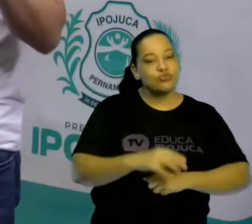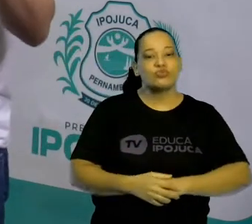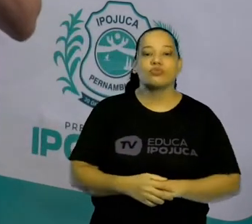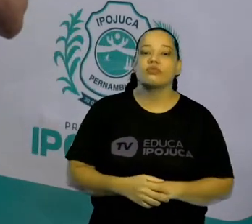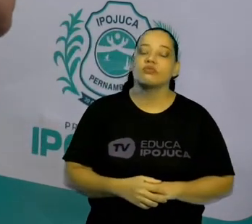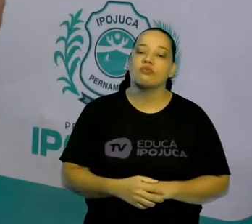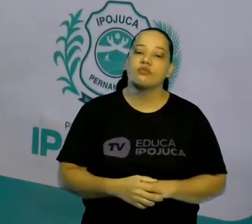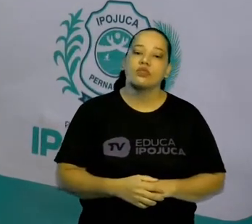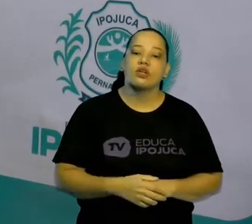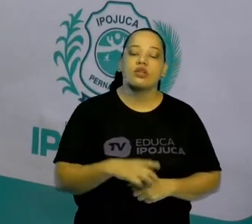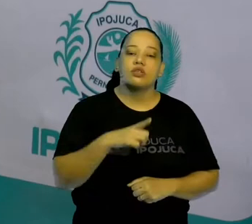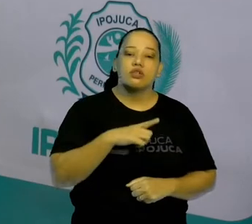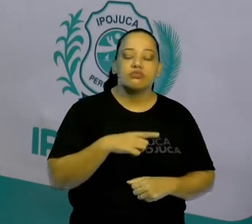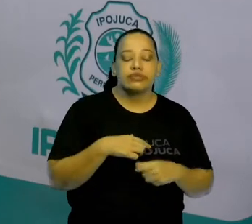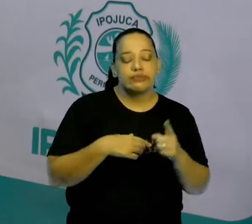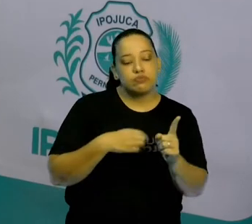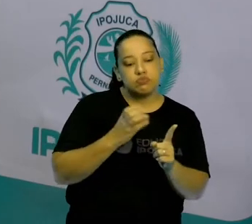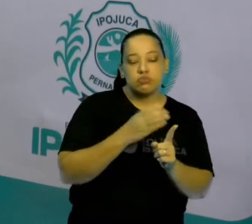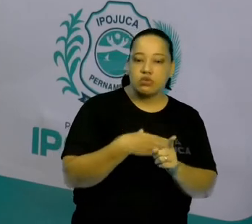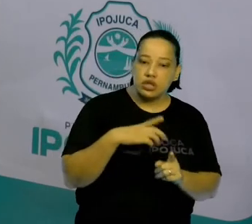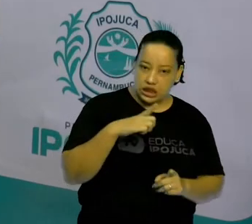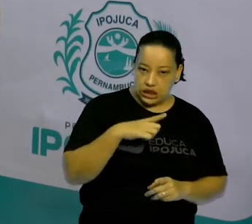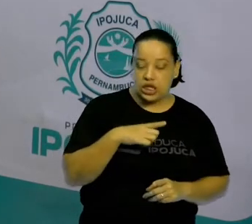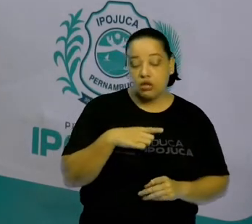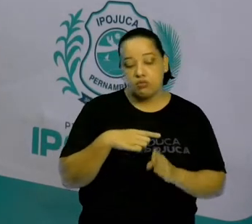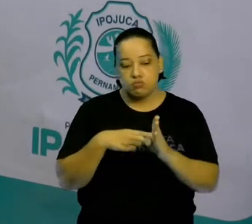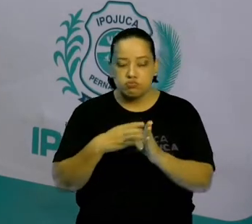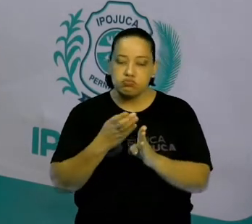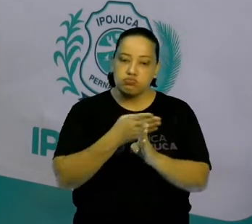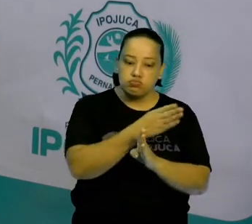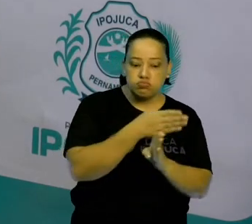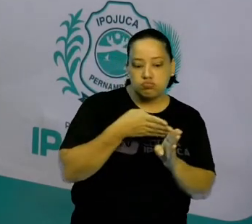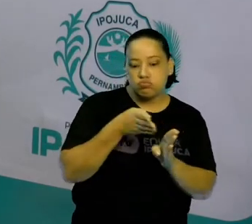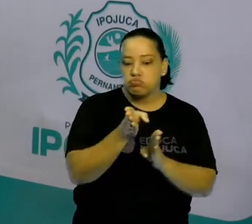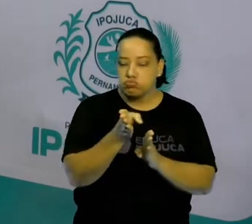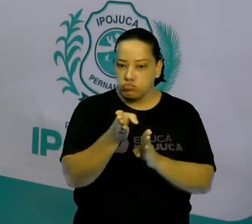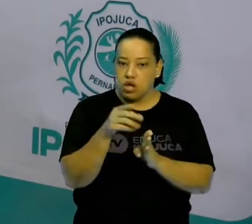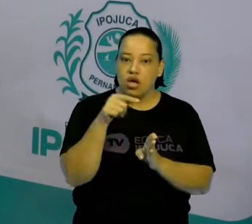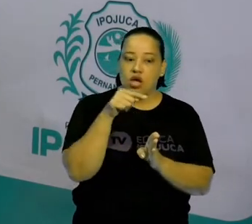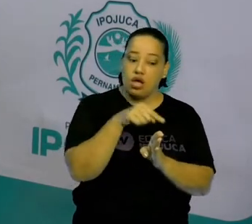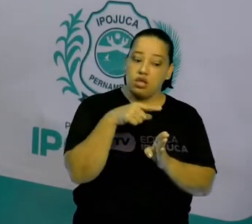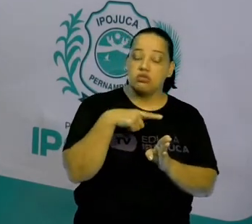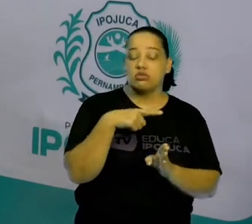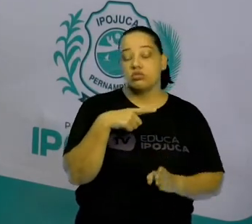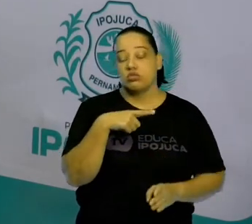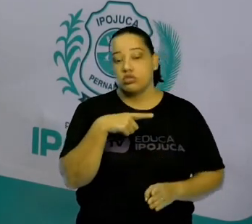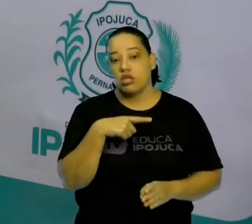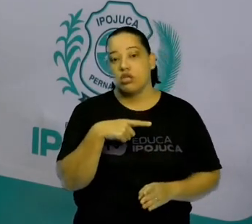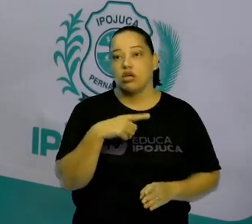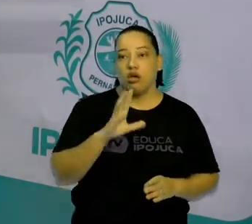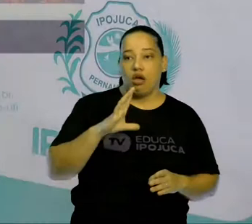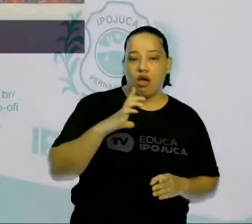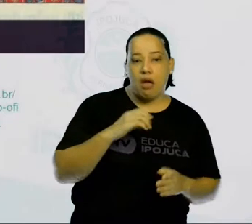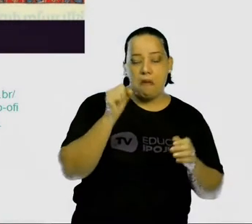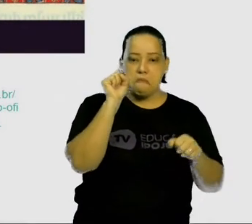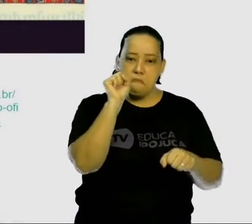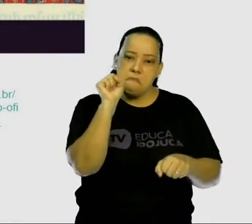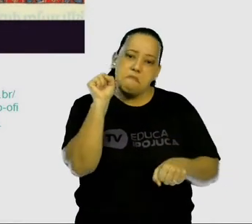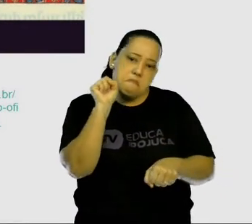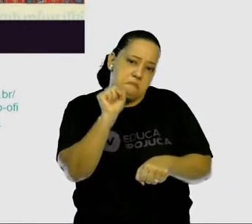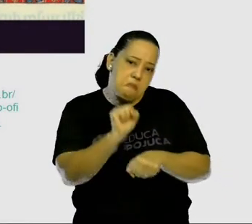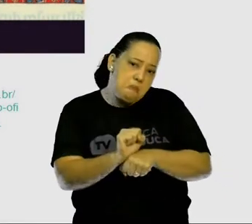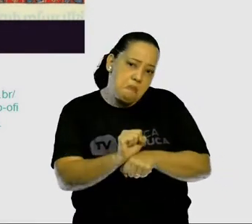Correntes históricas. A história não é uma ciência que está imobilizada no tempo. Ela